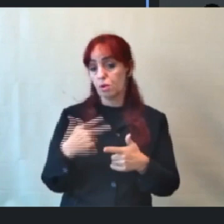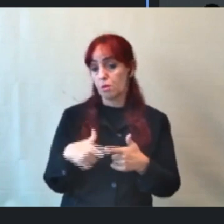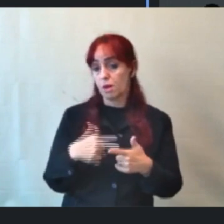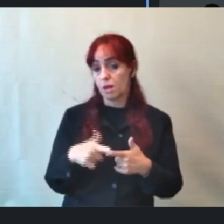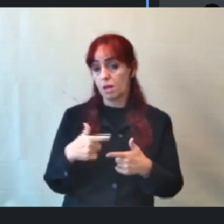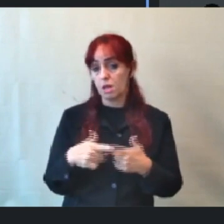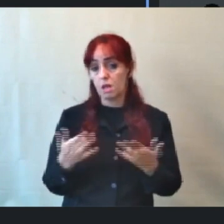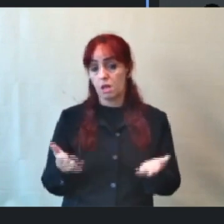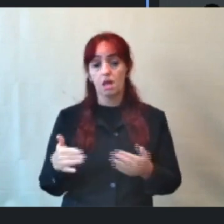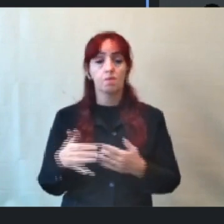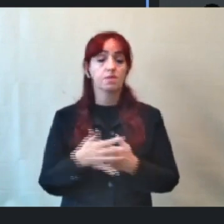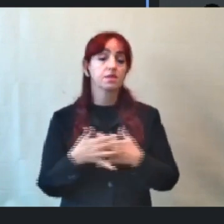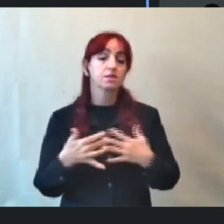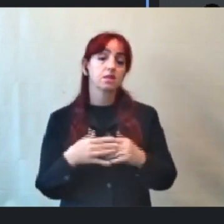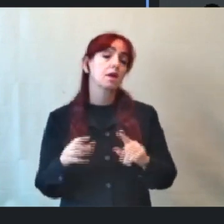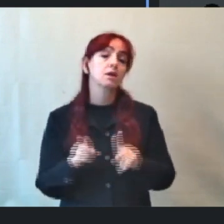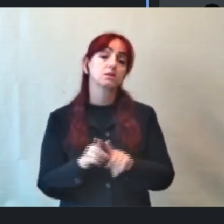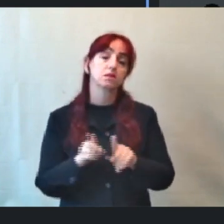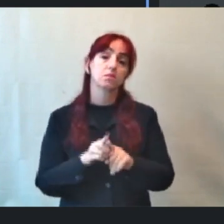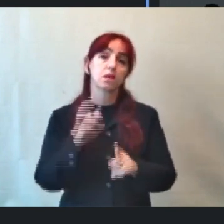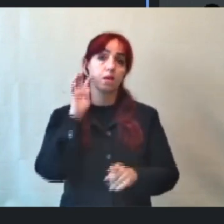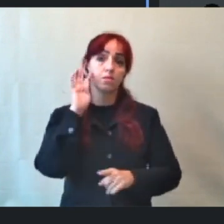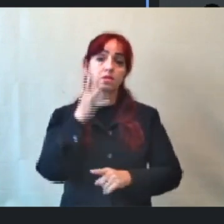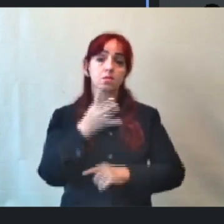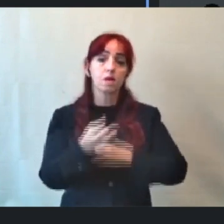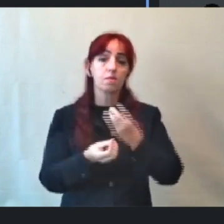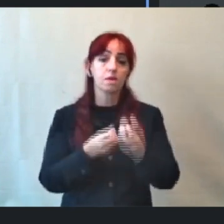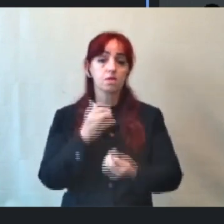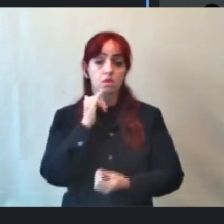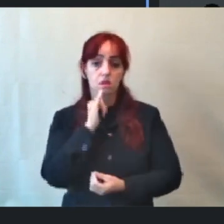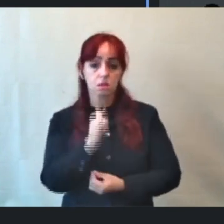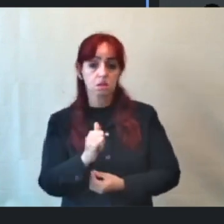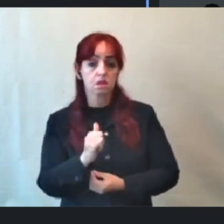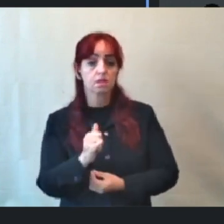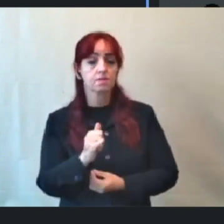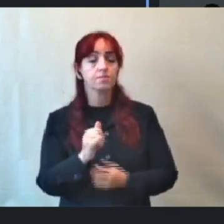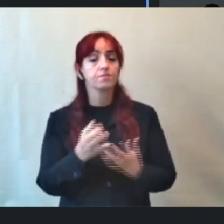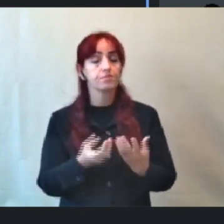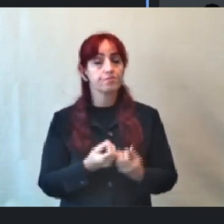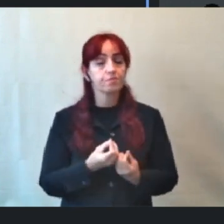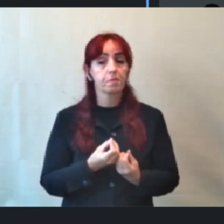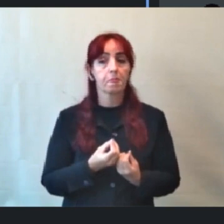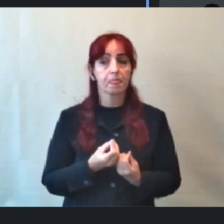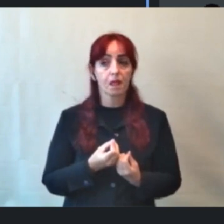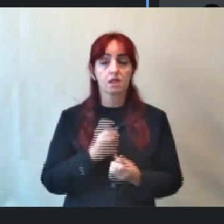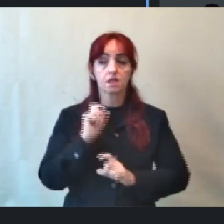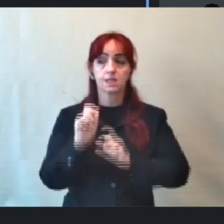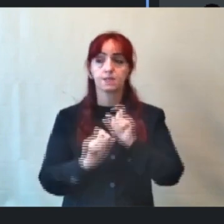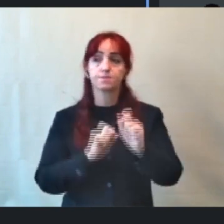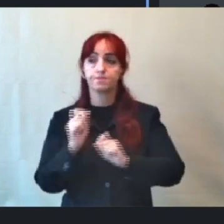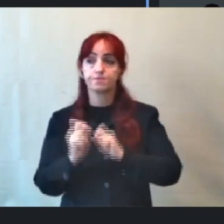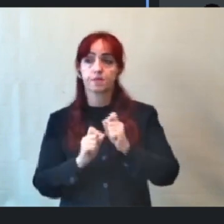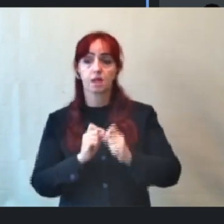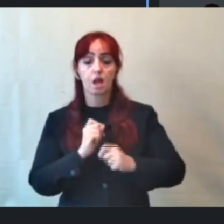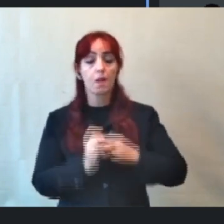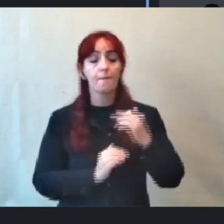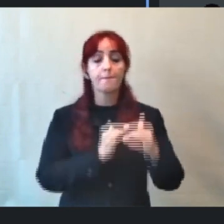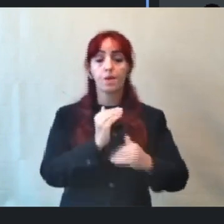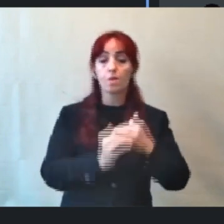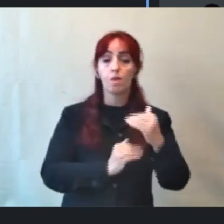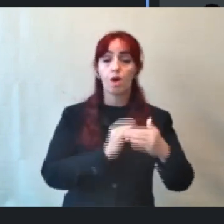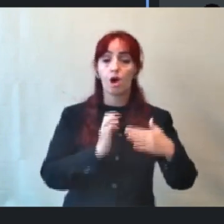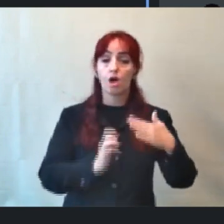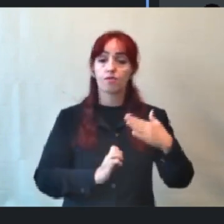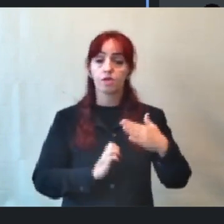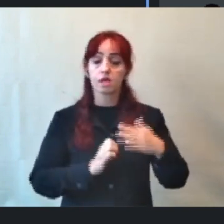da cidade principalmente quando se diz respeito a quem promove empregos,